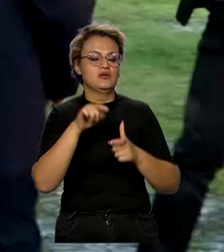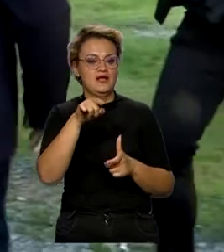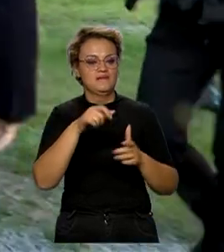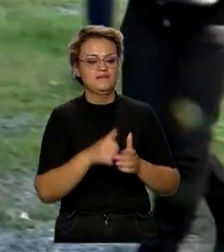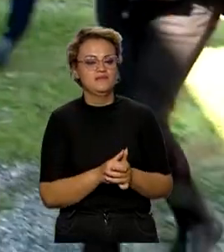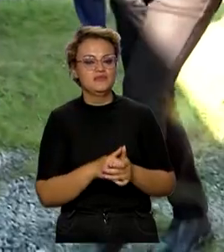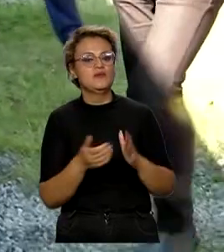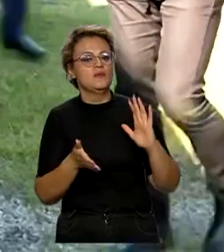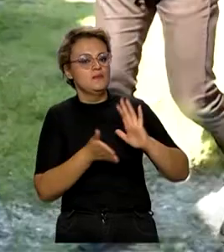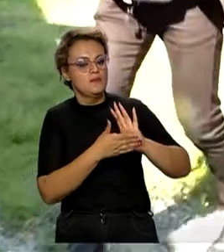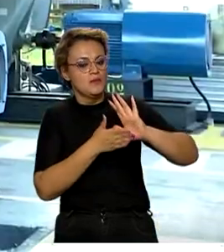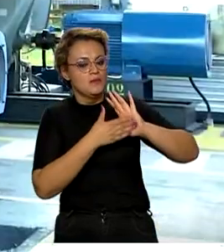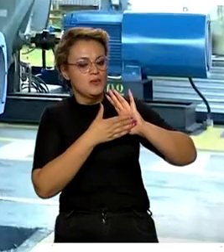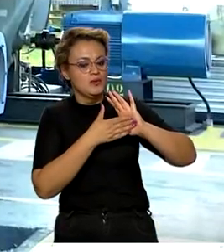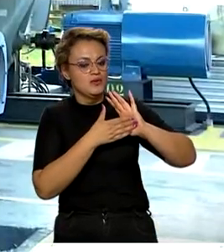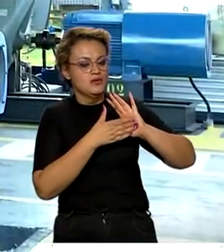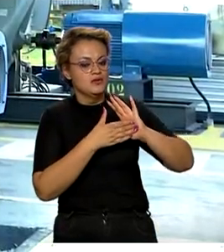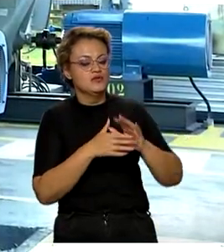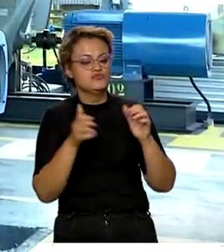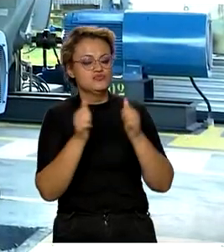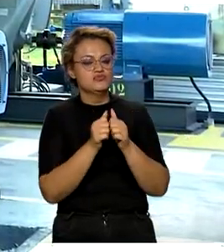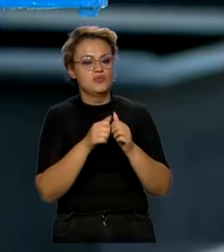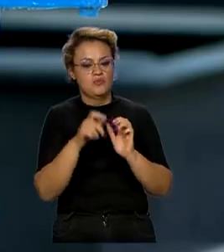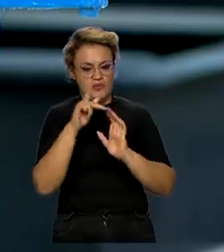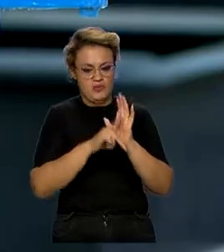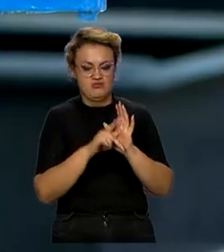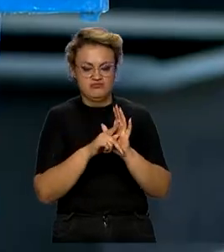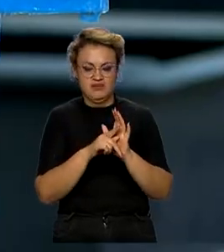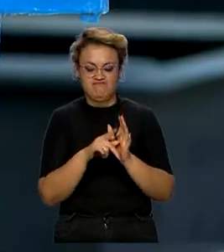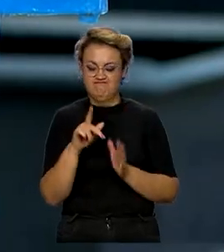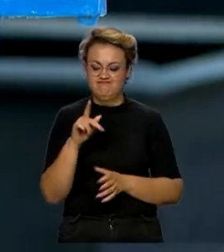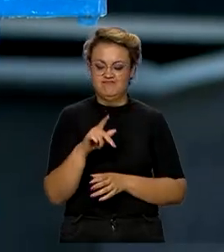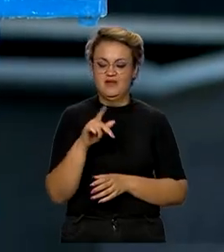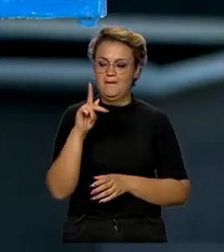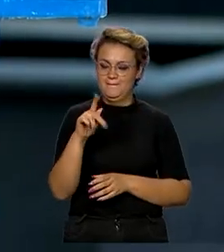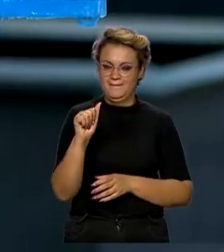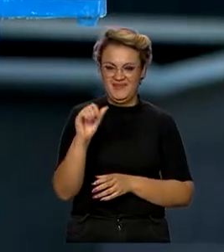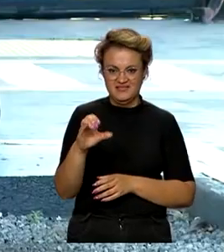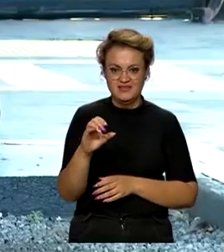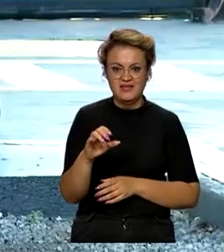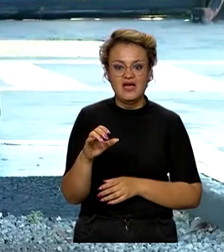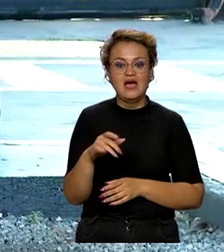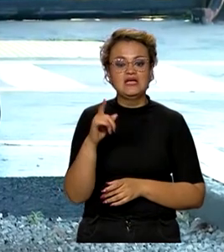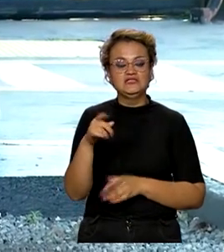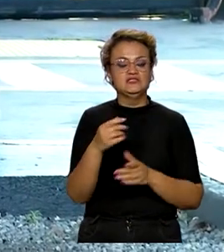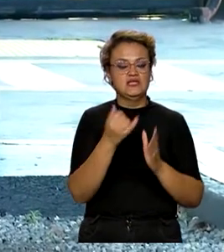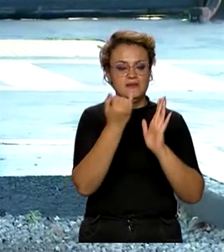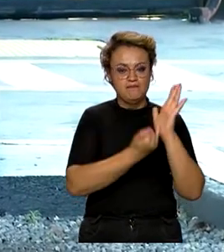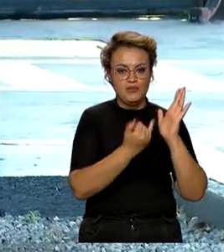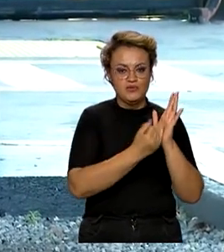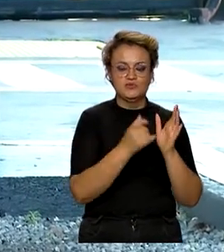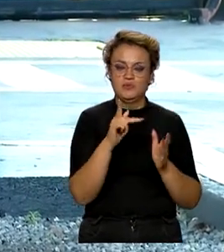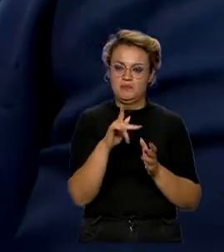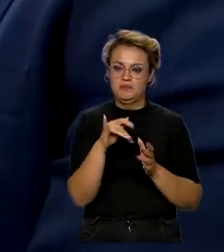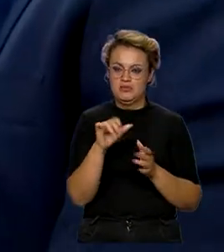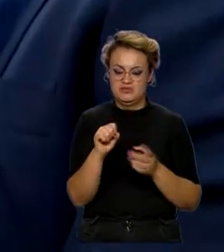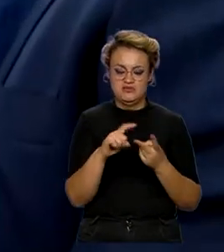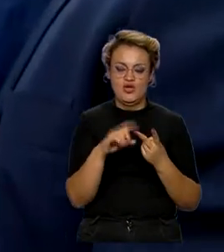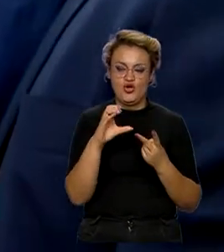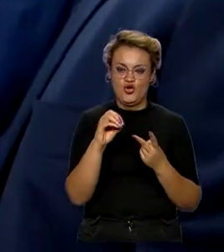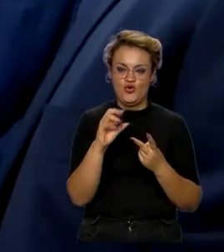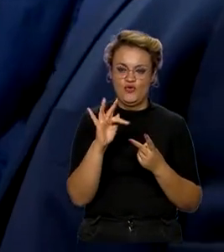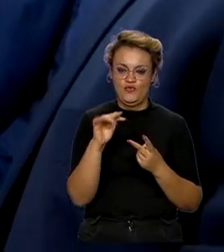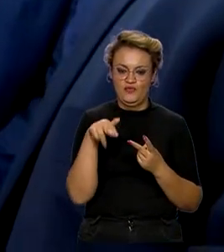isso, propõe, por exemplo, por meio do programa de aceleração do crescimento, a retirada dos impostos PIS e COFINS para